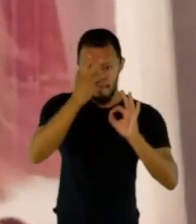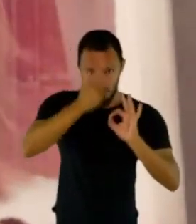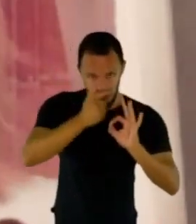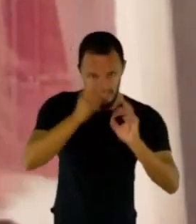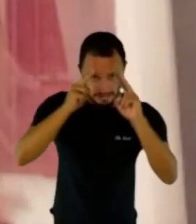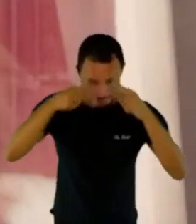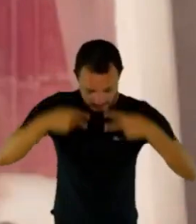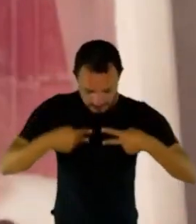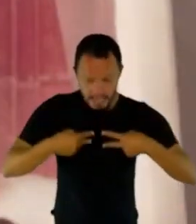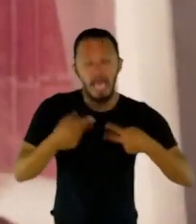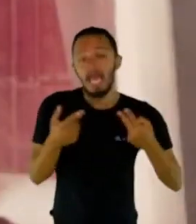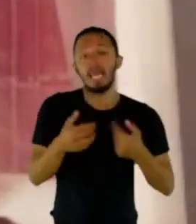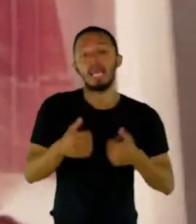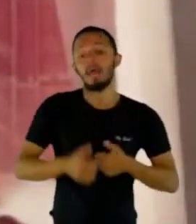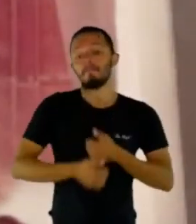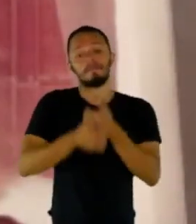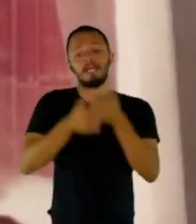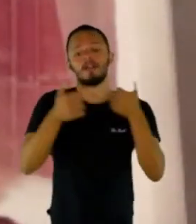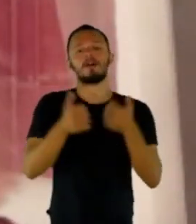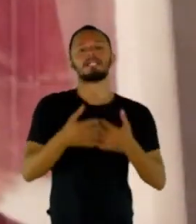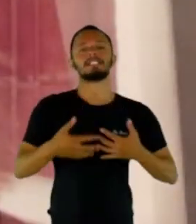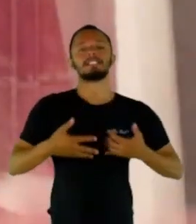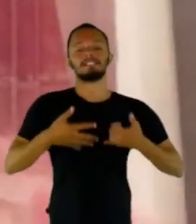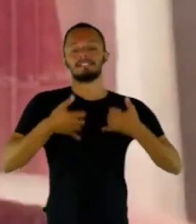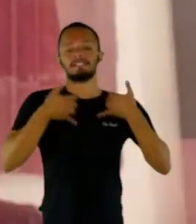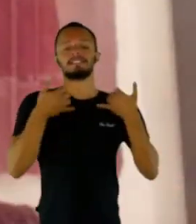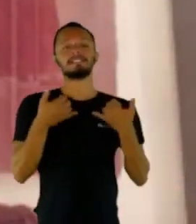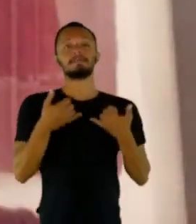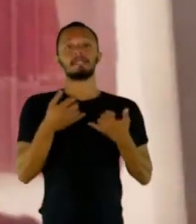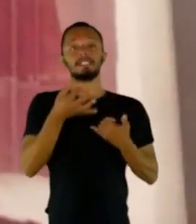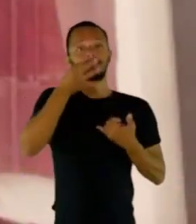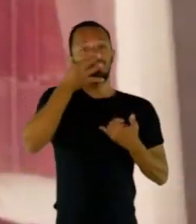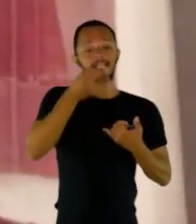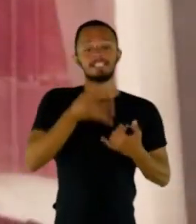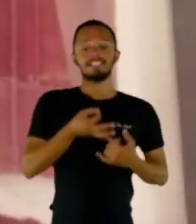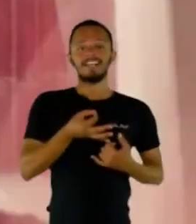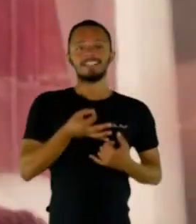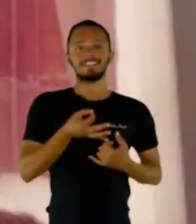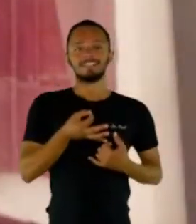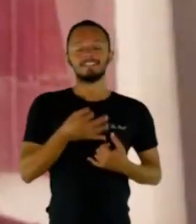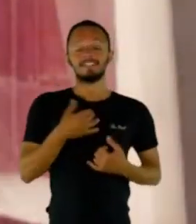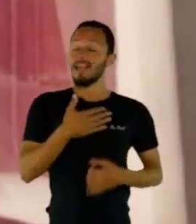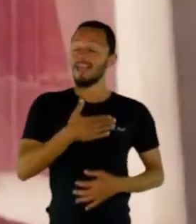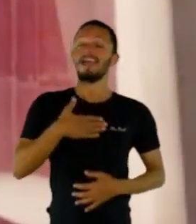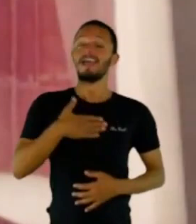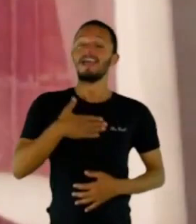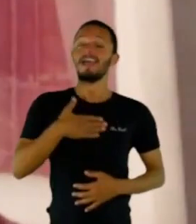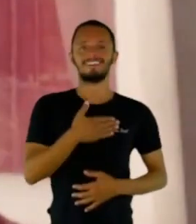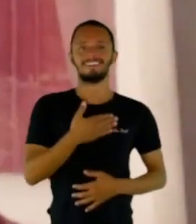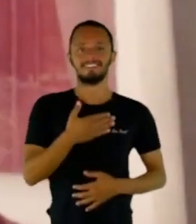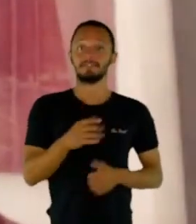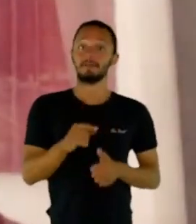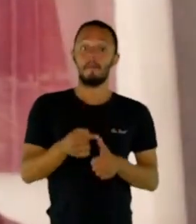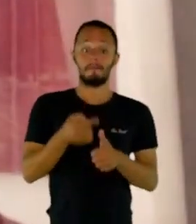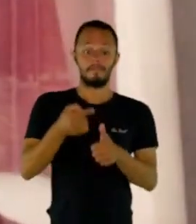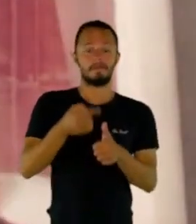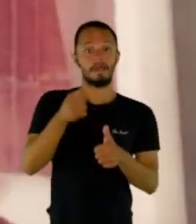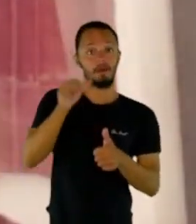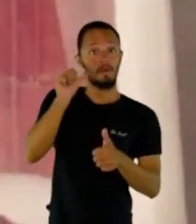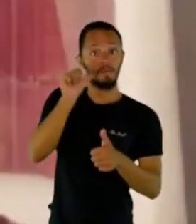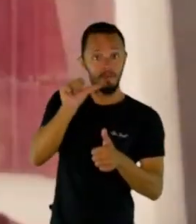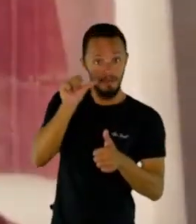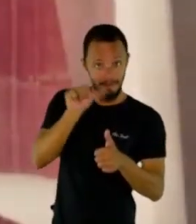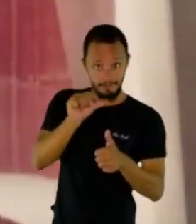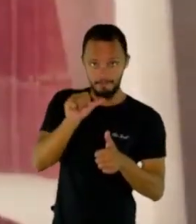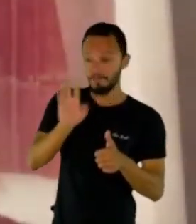preparada, ela se acha muito mais interessante. Então, esse trabalho que a gente fez, primeiro com essas mulheres do Facebook e depois